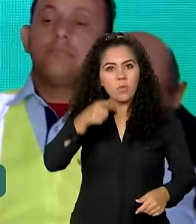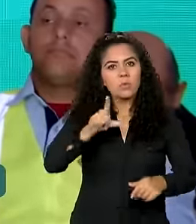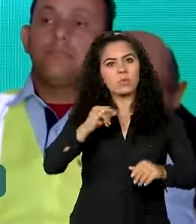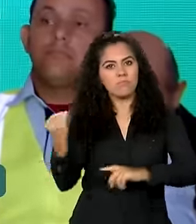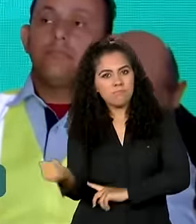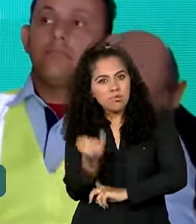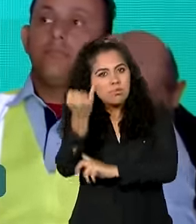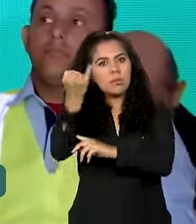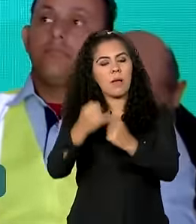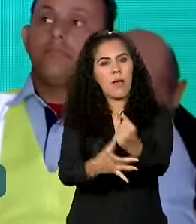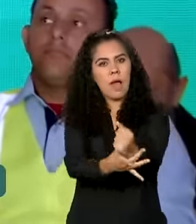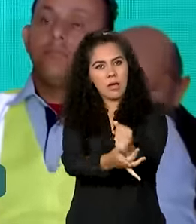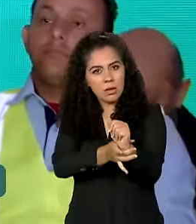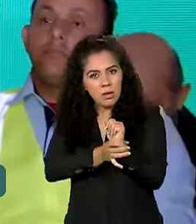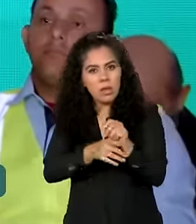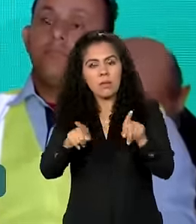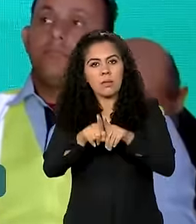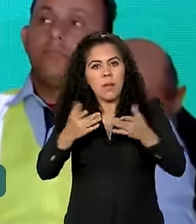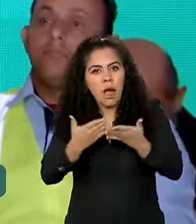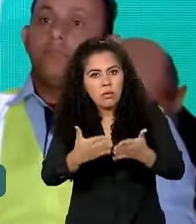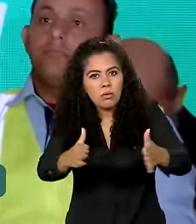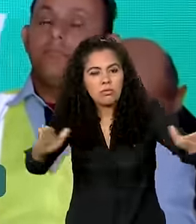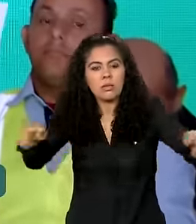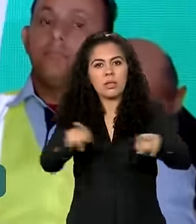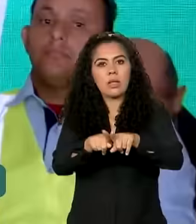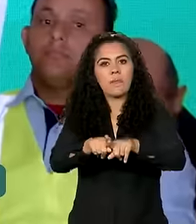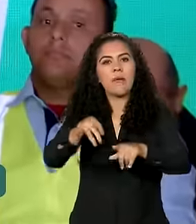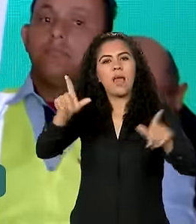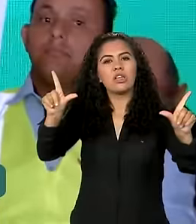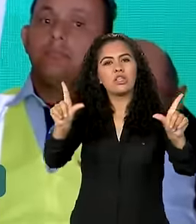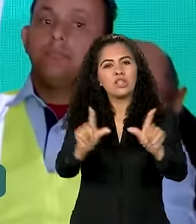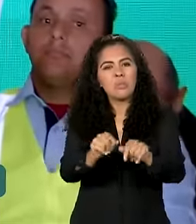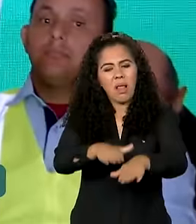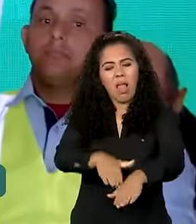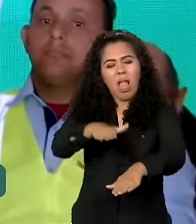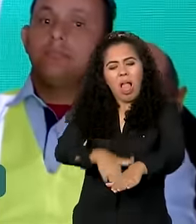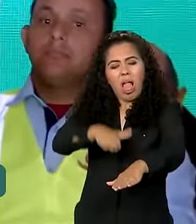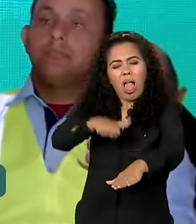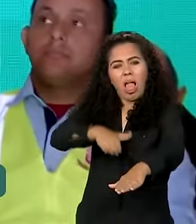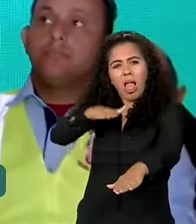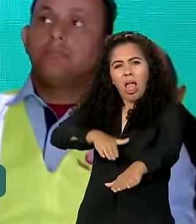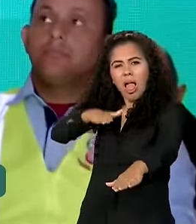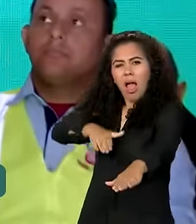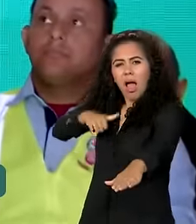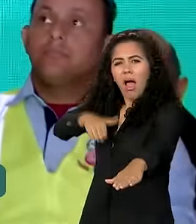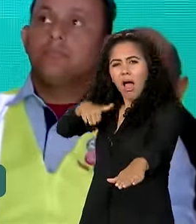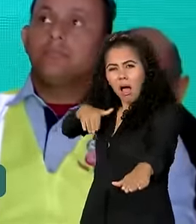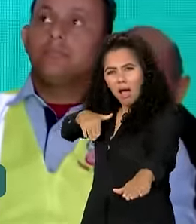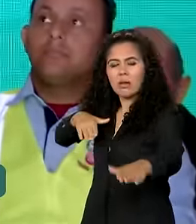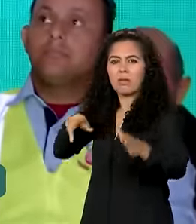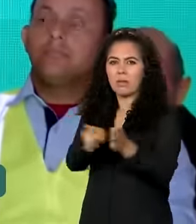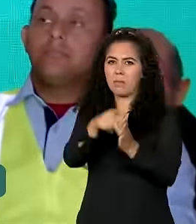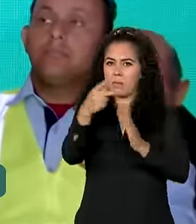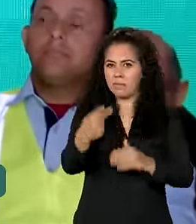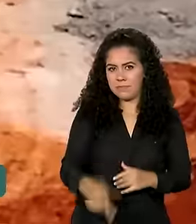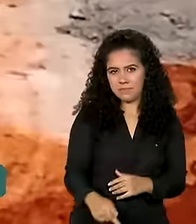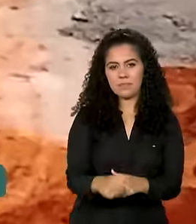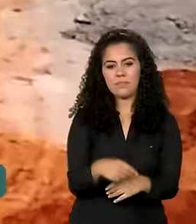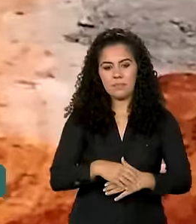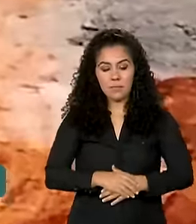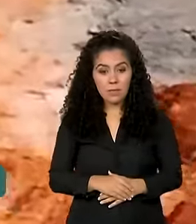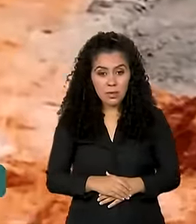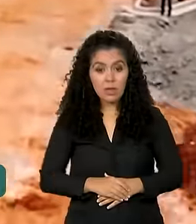e para reduzir o congestionamento nessa, que é a região metropolitana da maior cidade do Brasil.